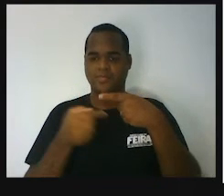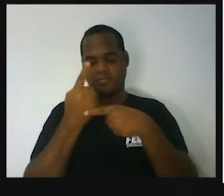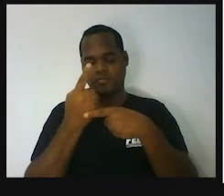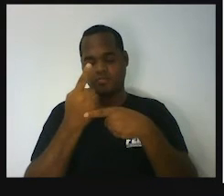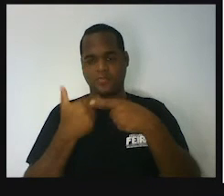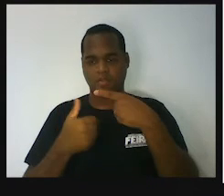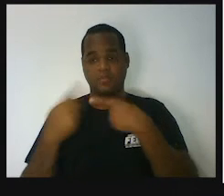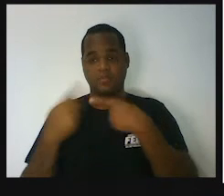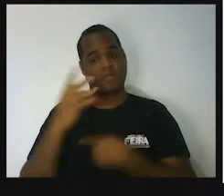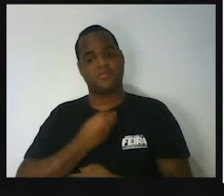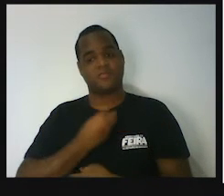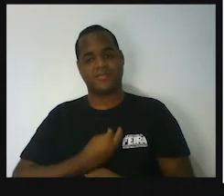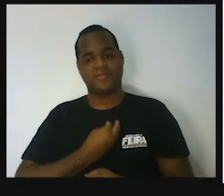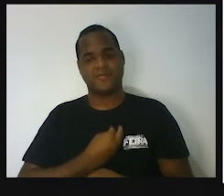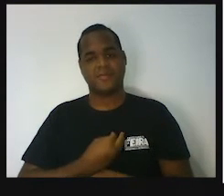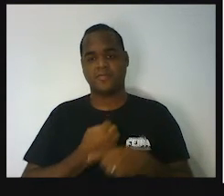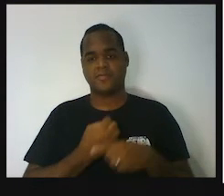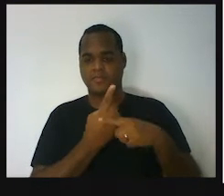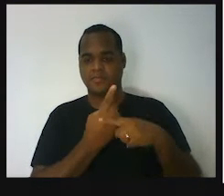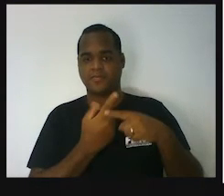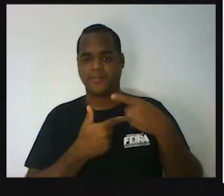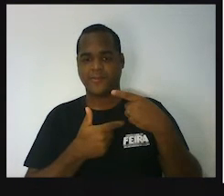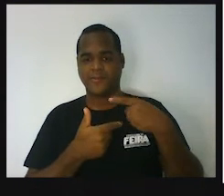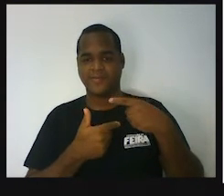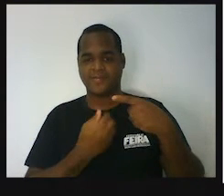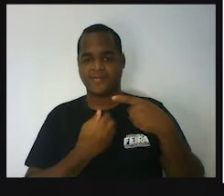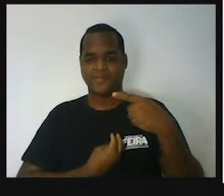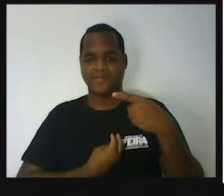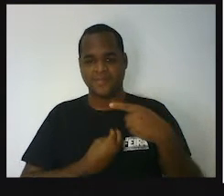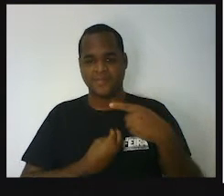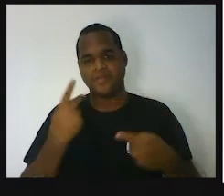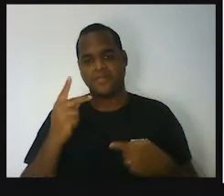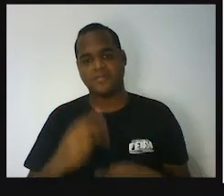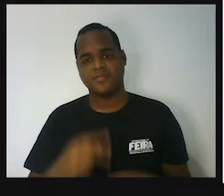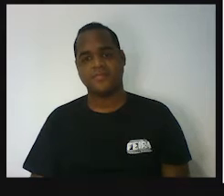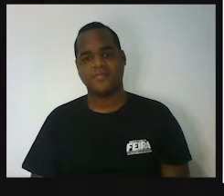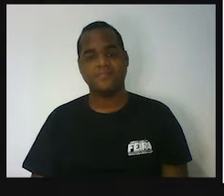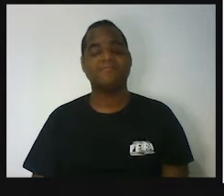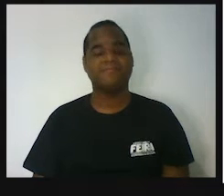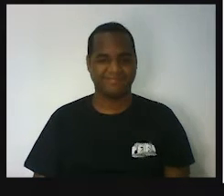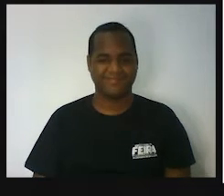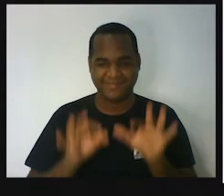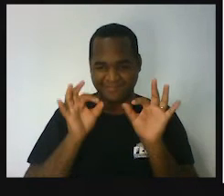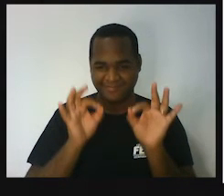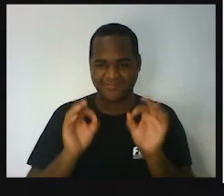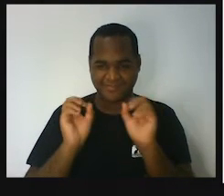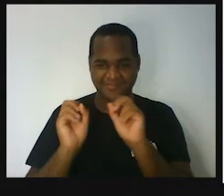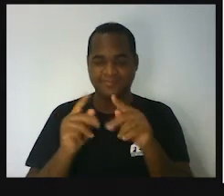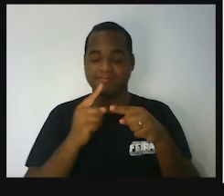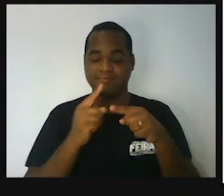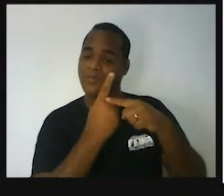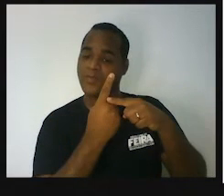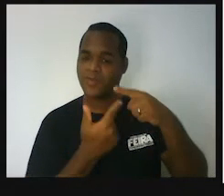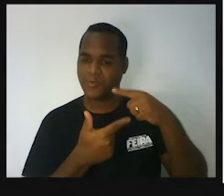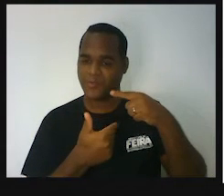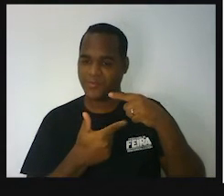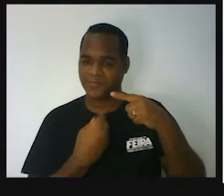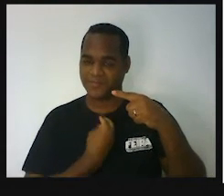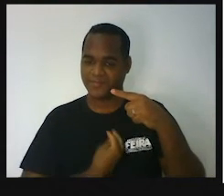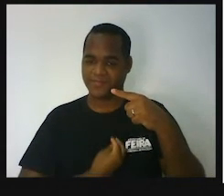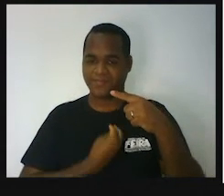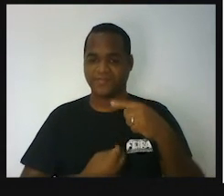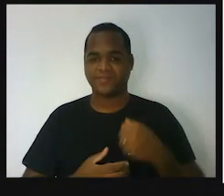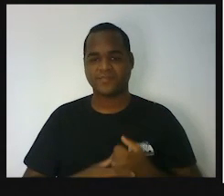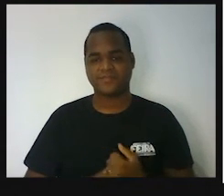vida. Ó. Um dozeavos da sua vida. Vamos fazer direitinho, né, professor? Haha. Um dozeavos da sua vida. Ó.